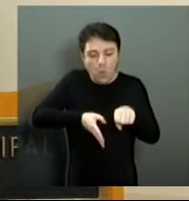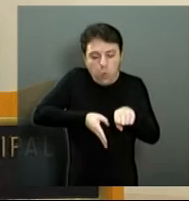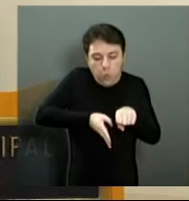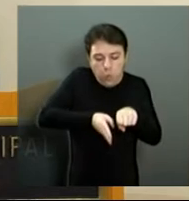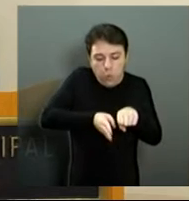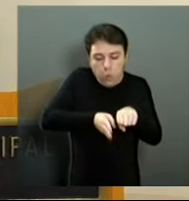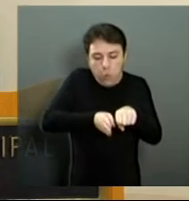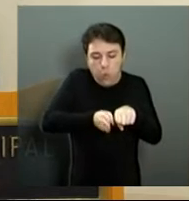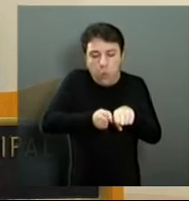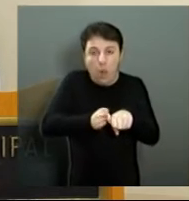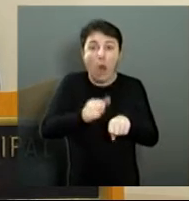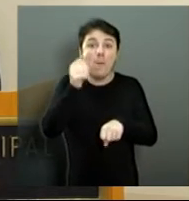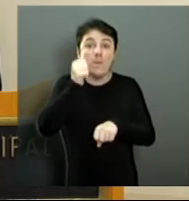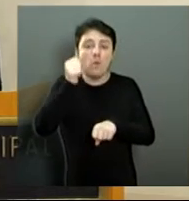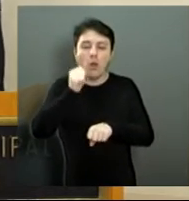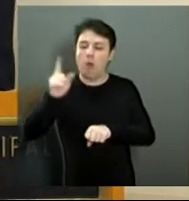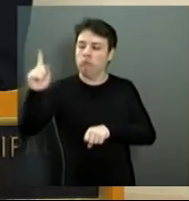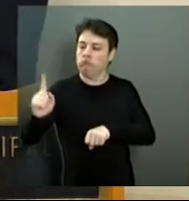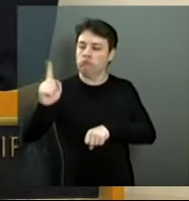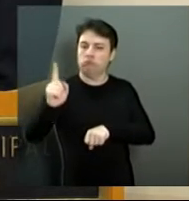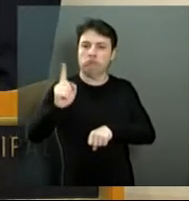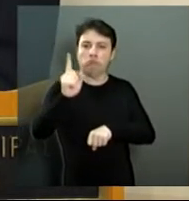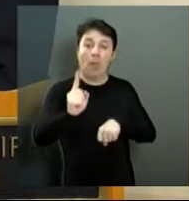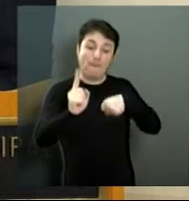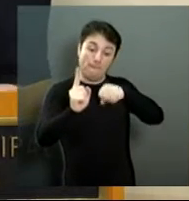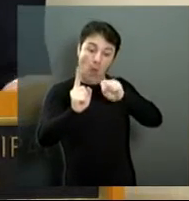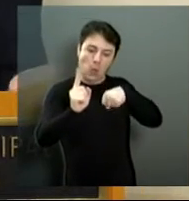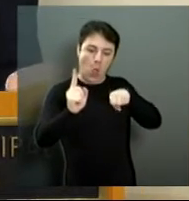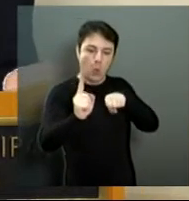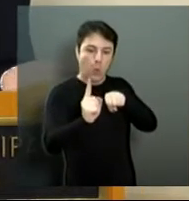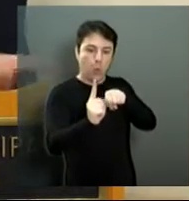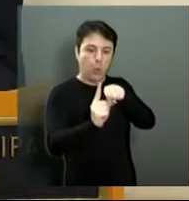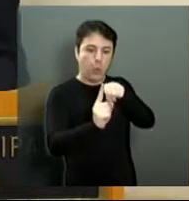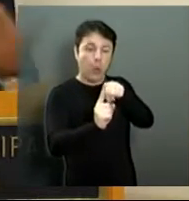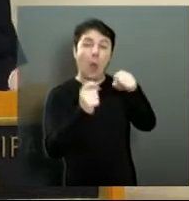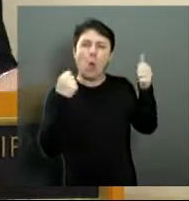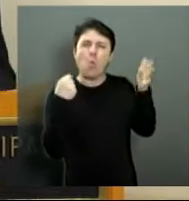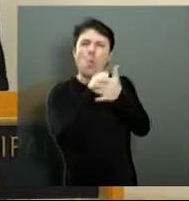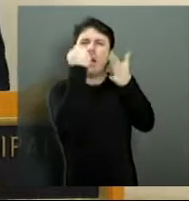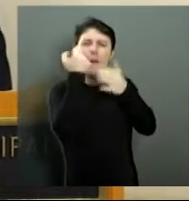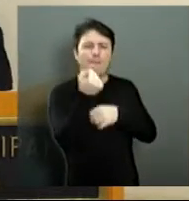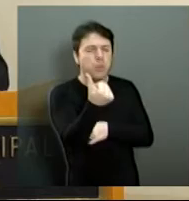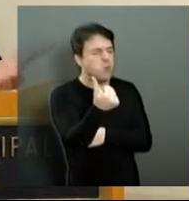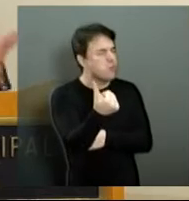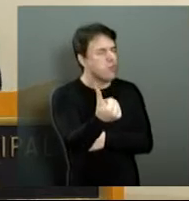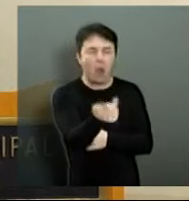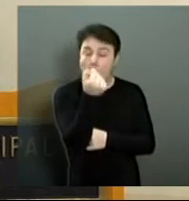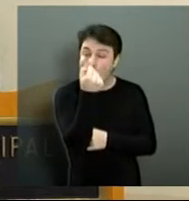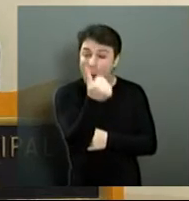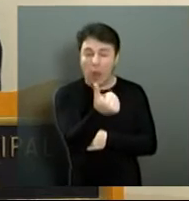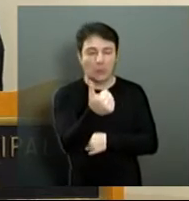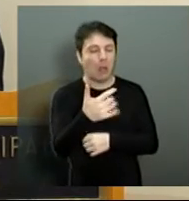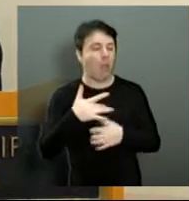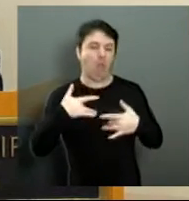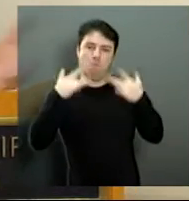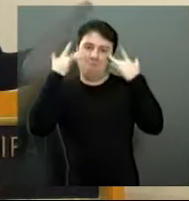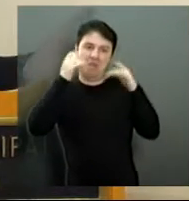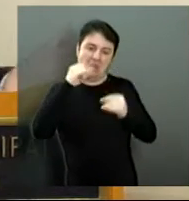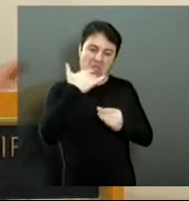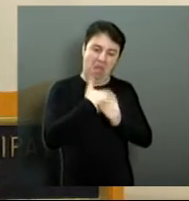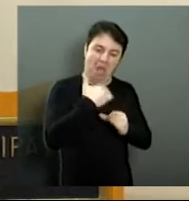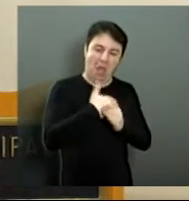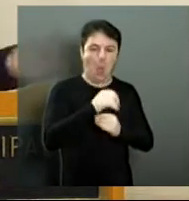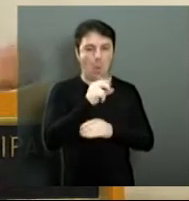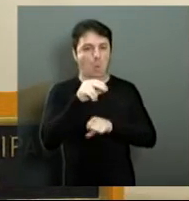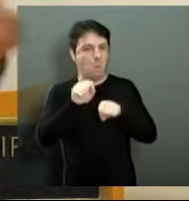corredor, quase que atropelou a senhora ali. A motociclista, o mototax, enfim, eles são,